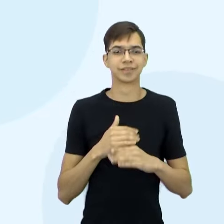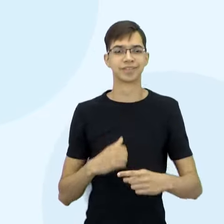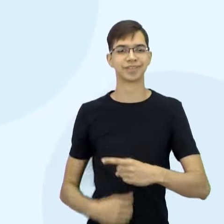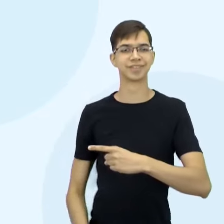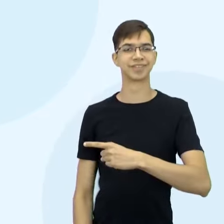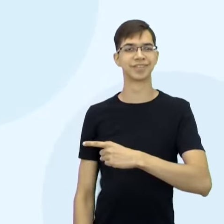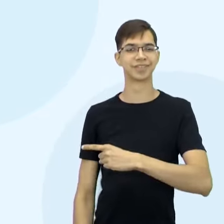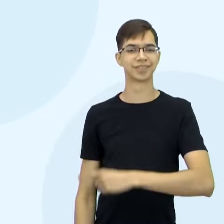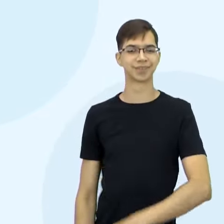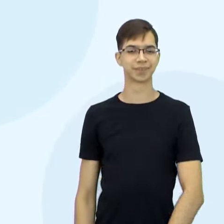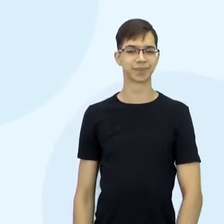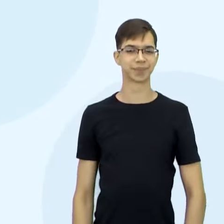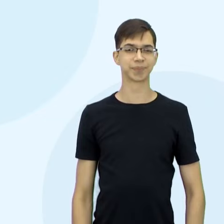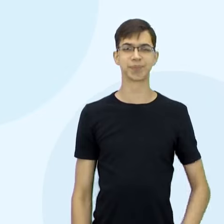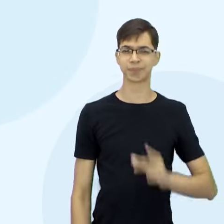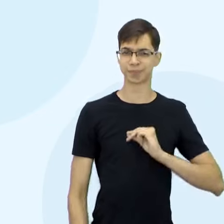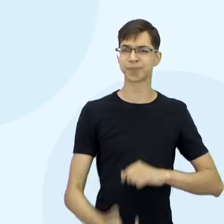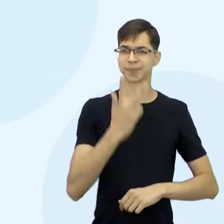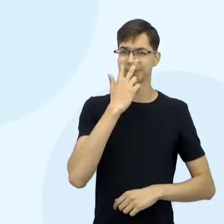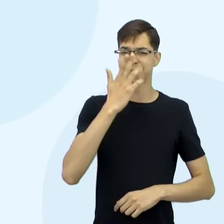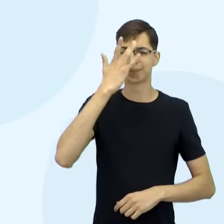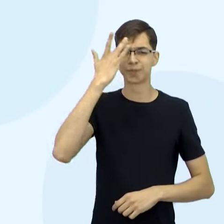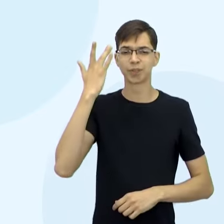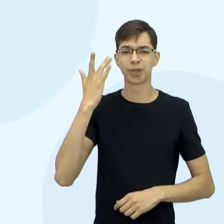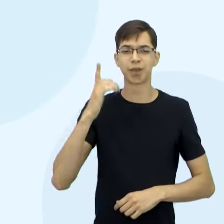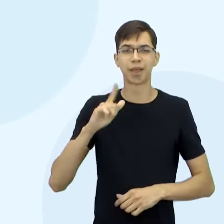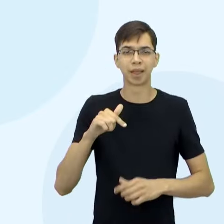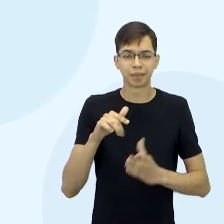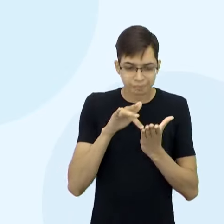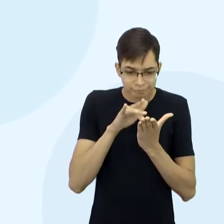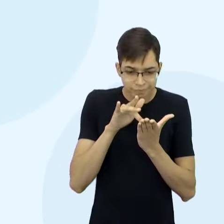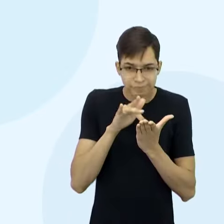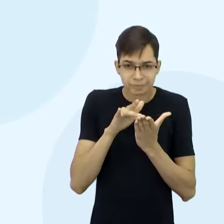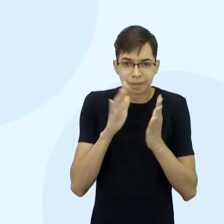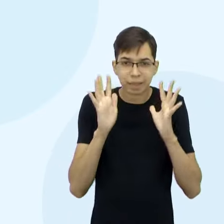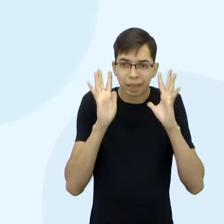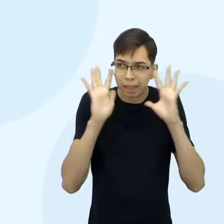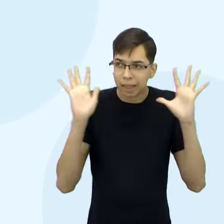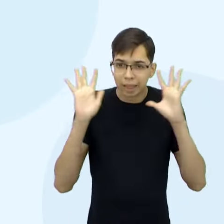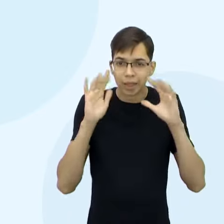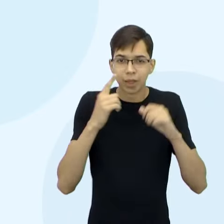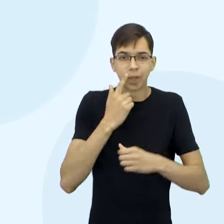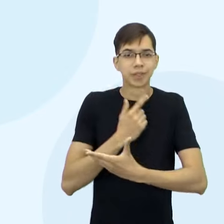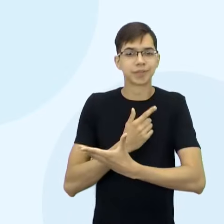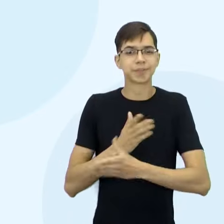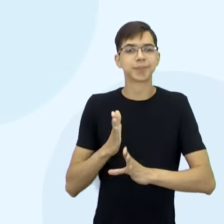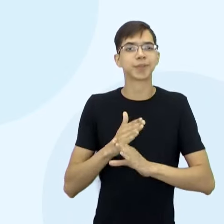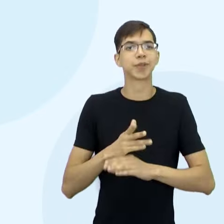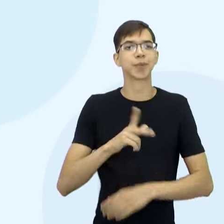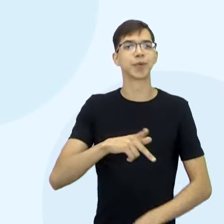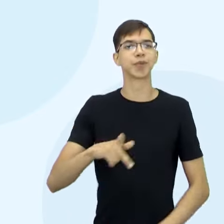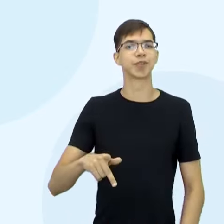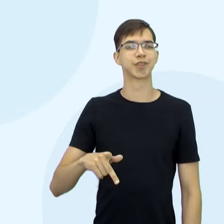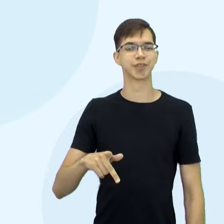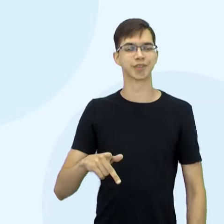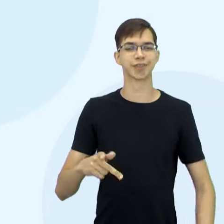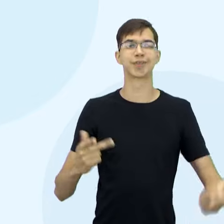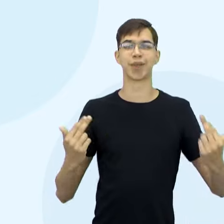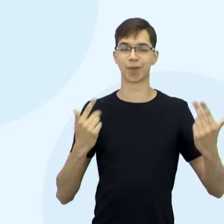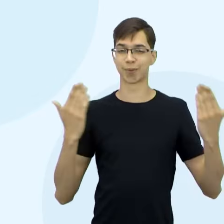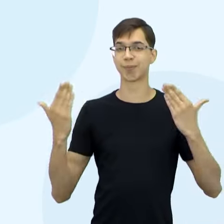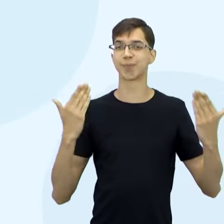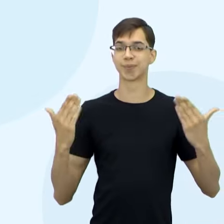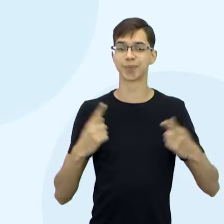Ah, não sei. Parece alguém que no meio, mexendo no celular. É, parece você, né? eu lá no meio, perdido. Gente, o que eu estou